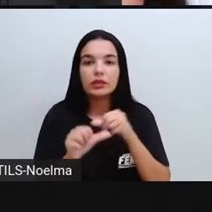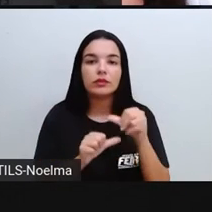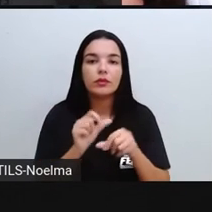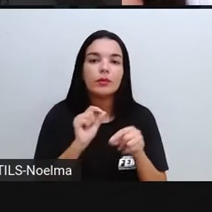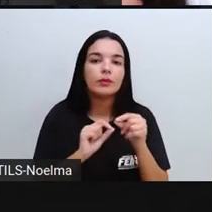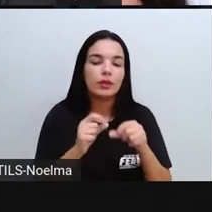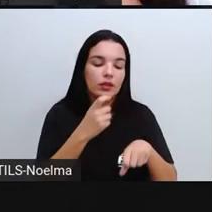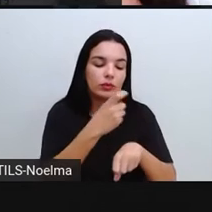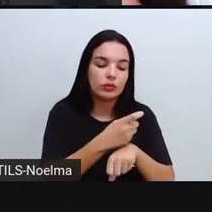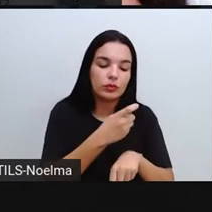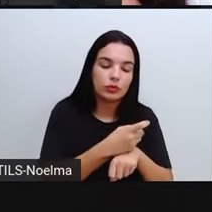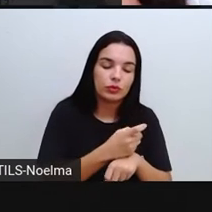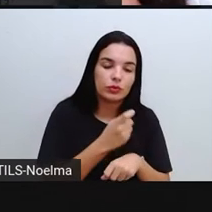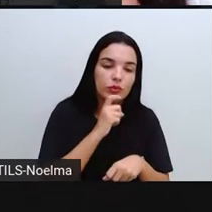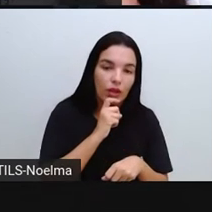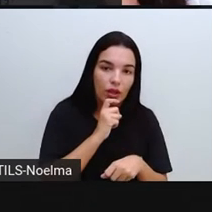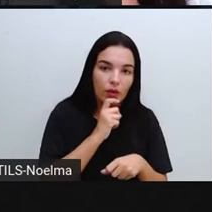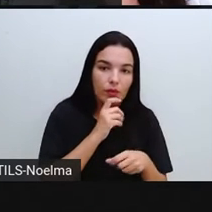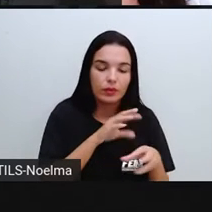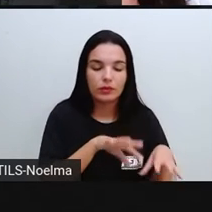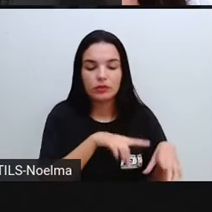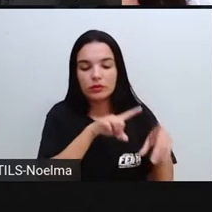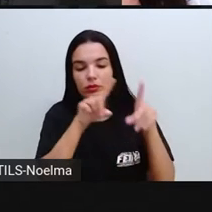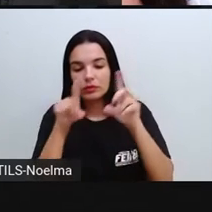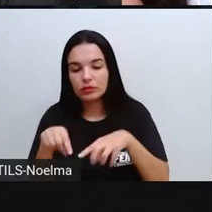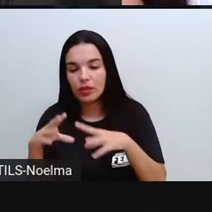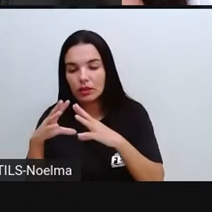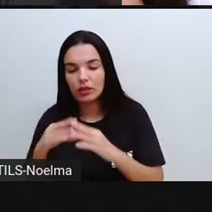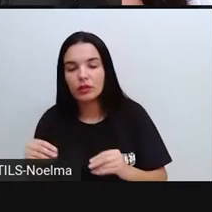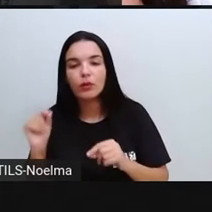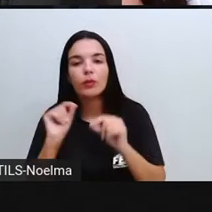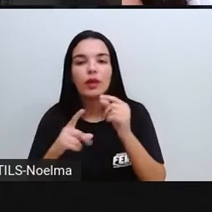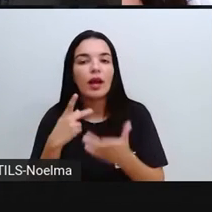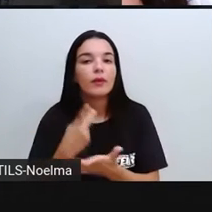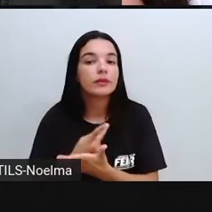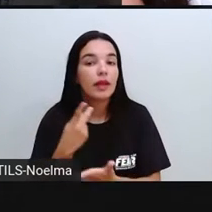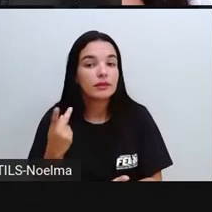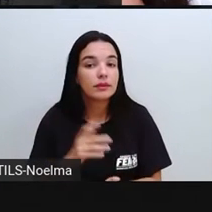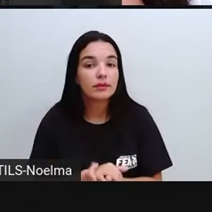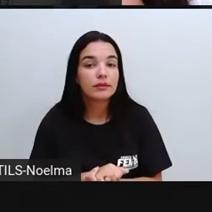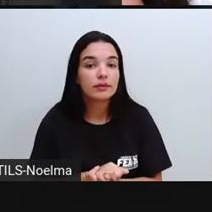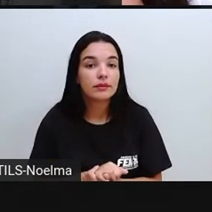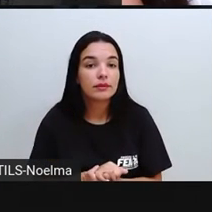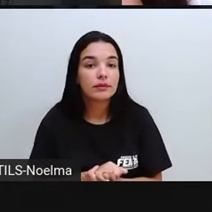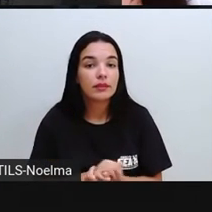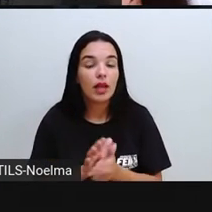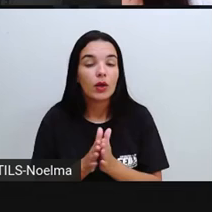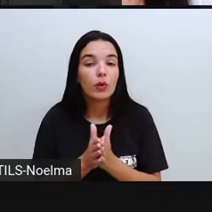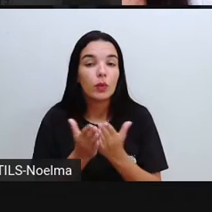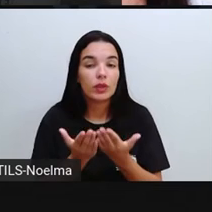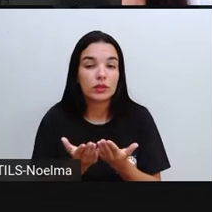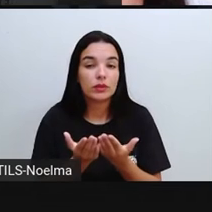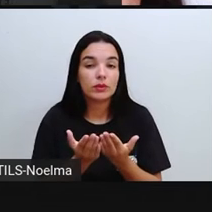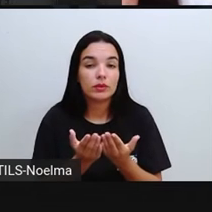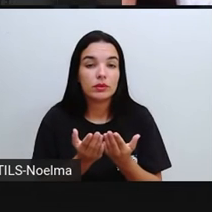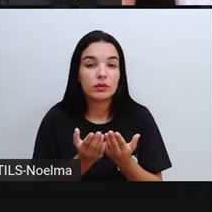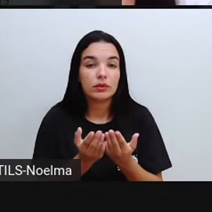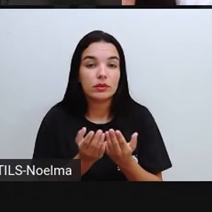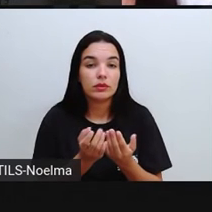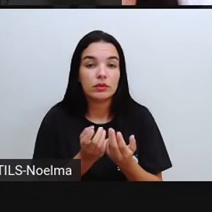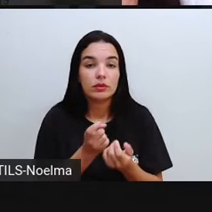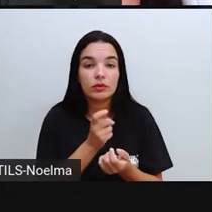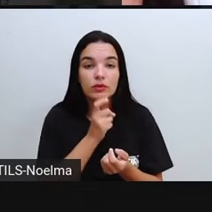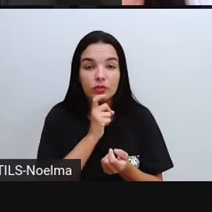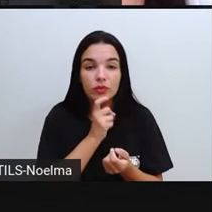Do sólido para o líquido. Acontece o quê aqui? Quando uma substância está do